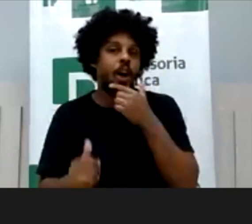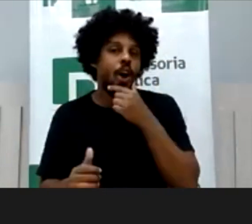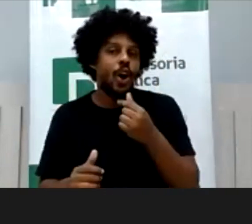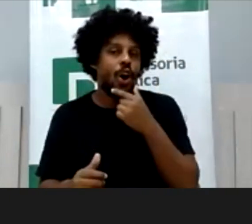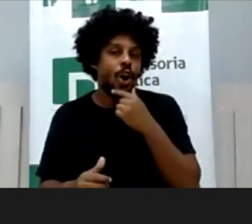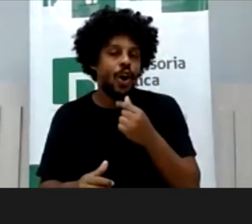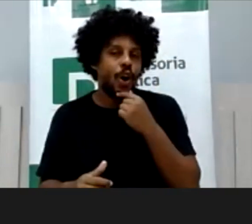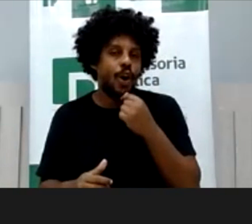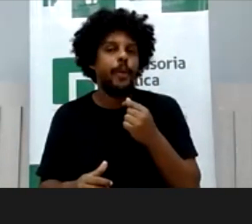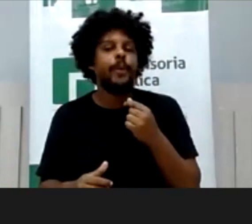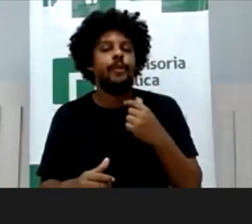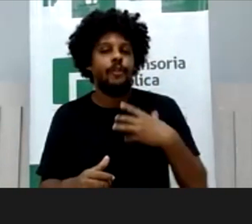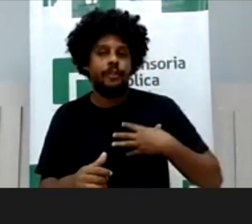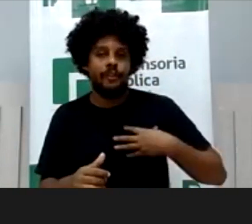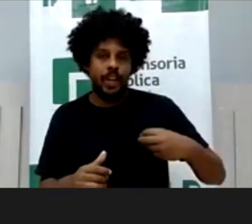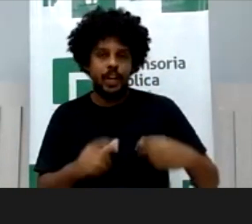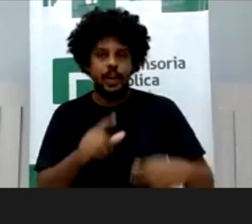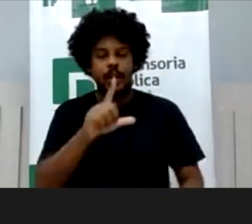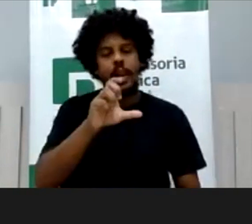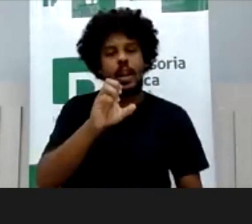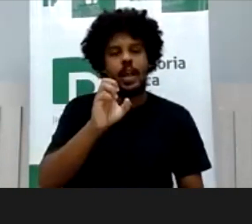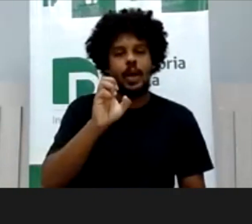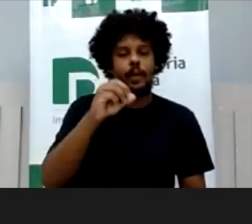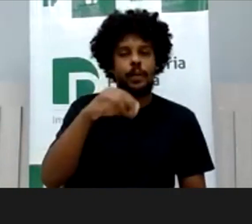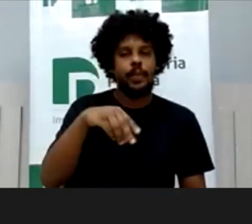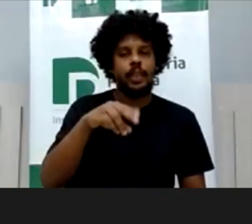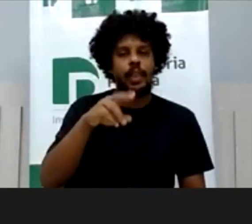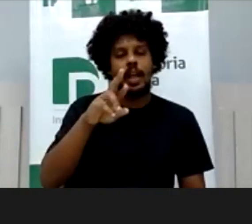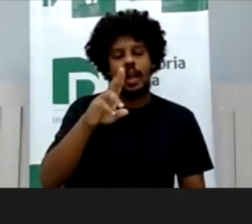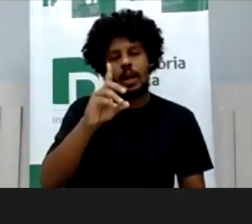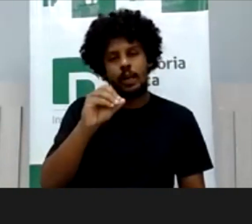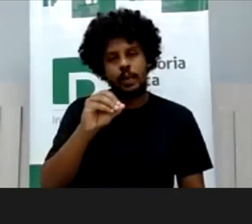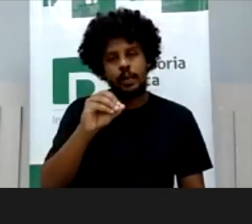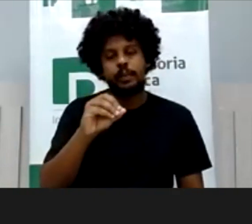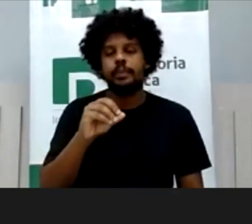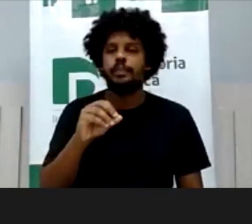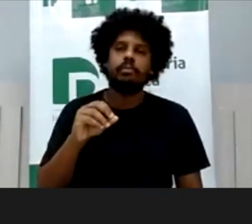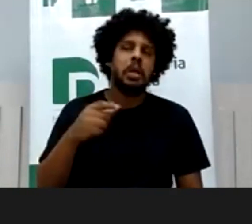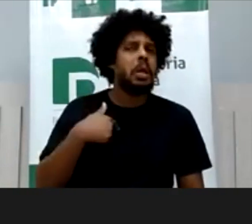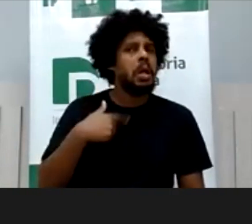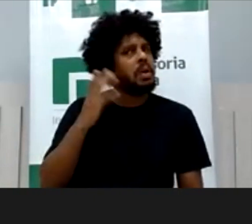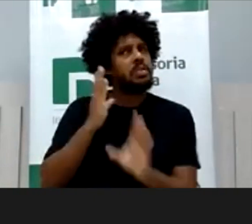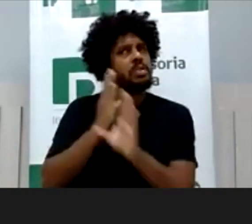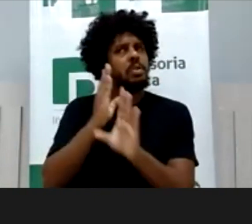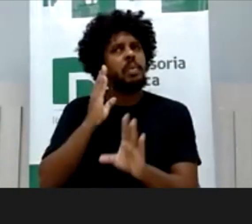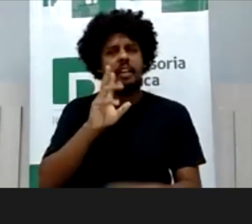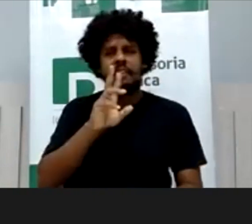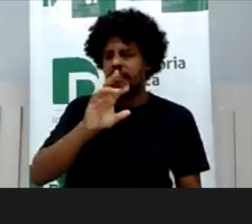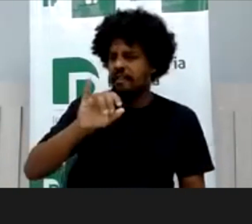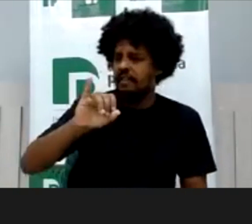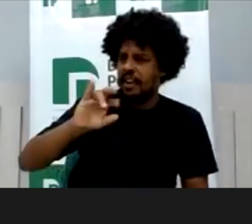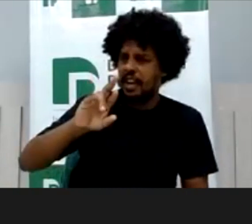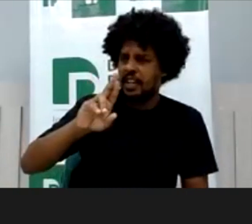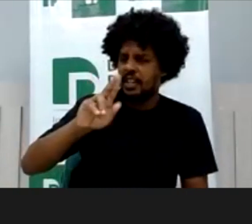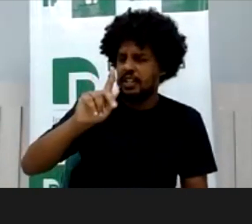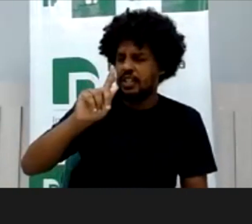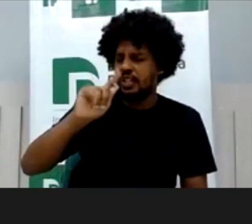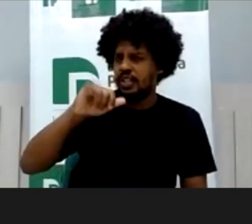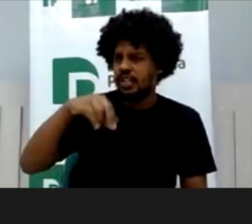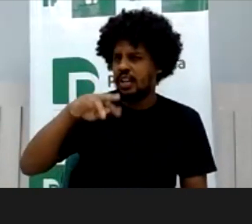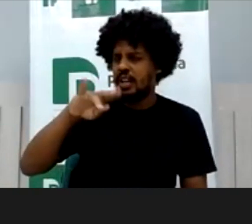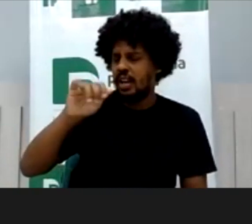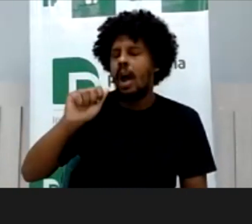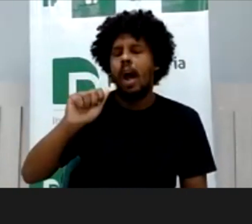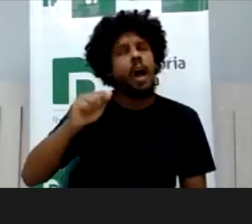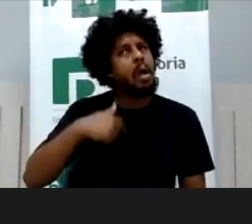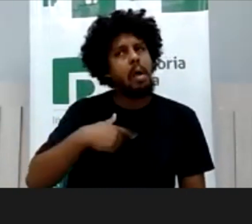alcance de rede social que quando eu descobri que ela era a Virginia eu não sabia nem quem ela era, eu falei, realmente eu sou um ET, porque a mulher tem, sei lá, 30 milhões de